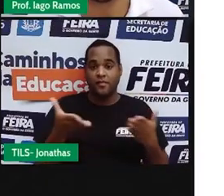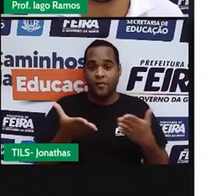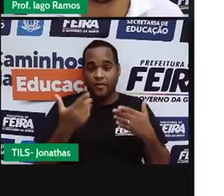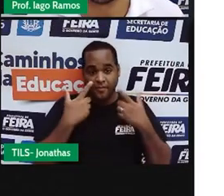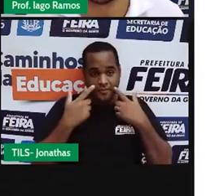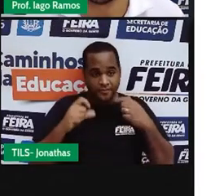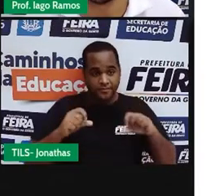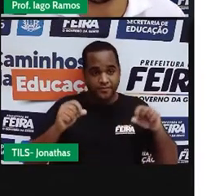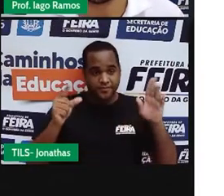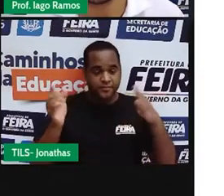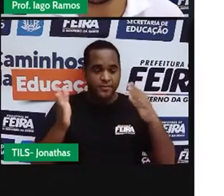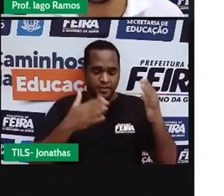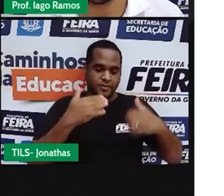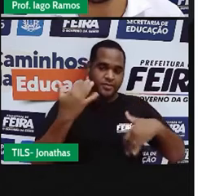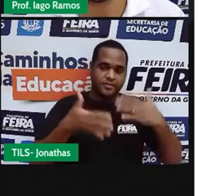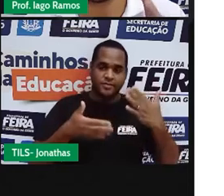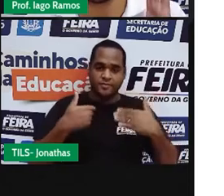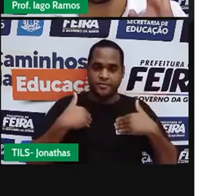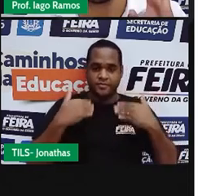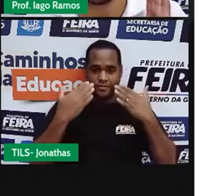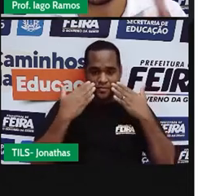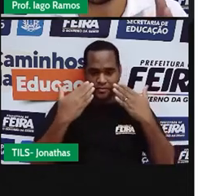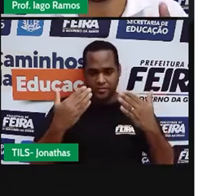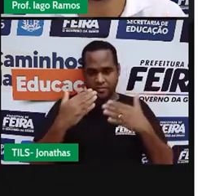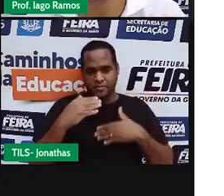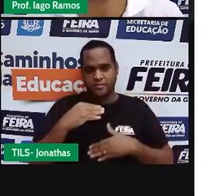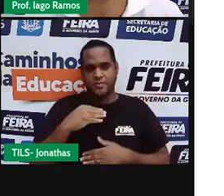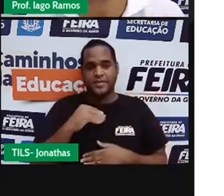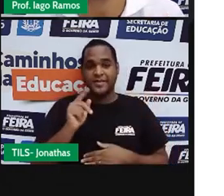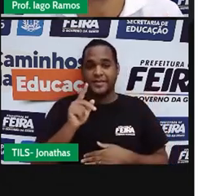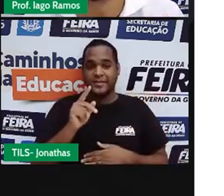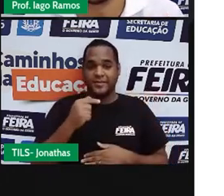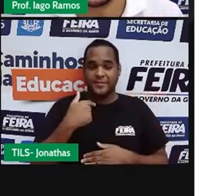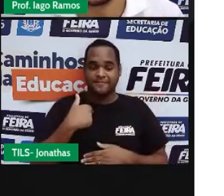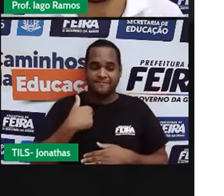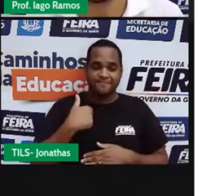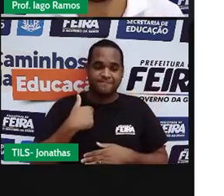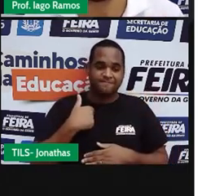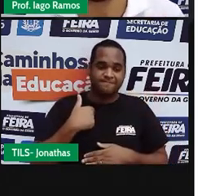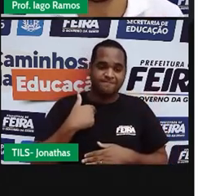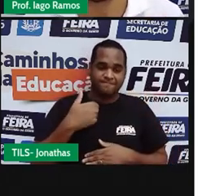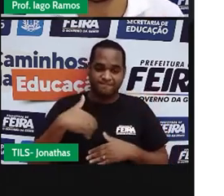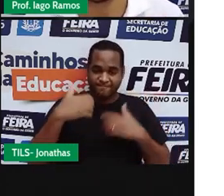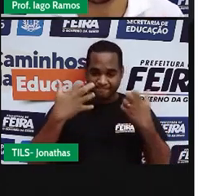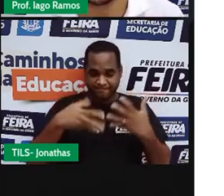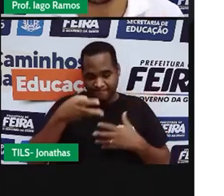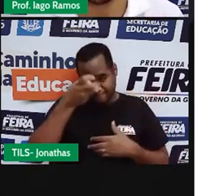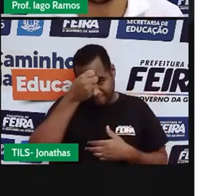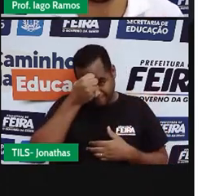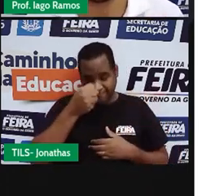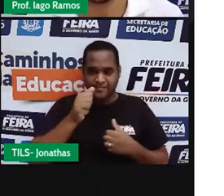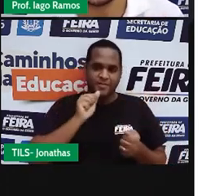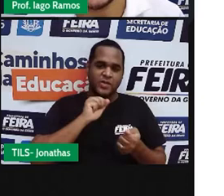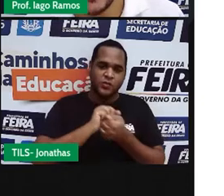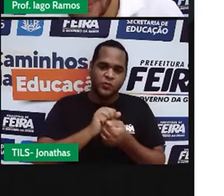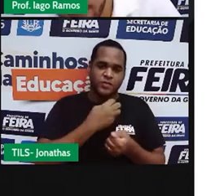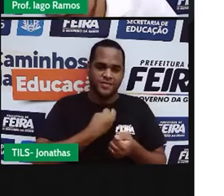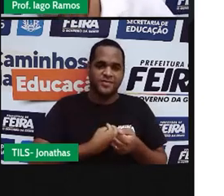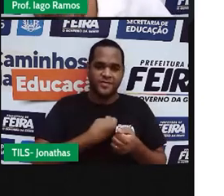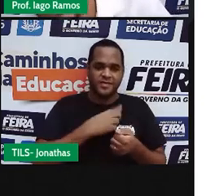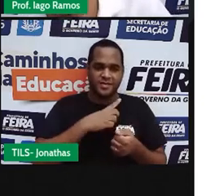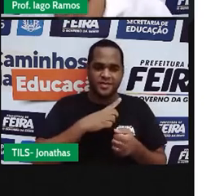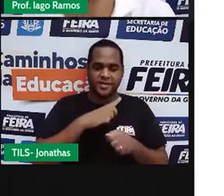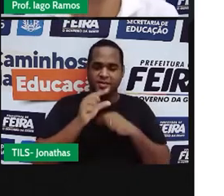eu me apresento para você e a gente vai aprender juntos aqui já já,